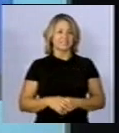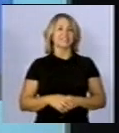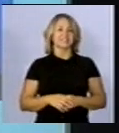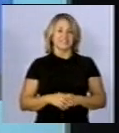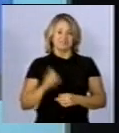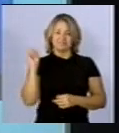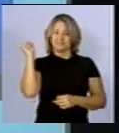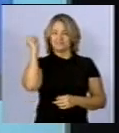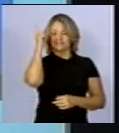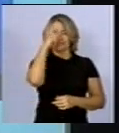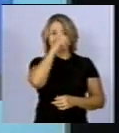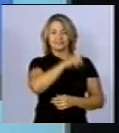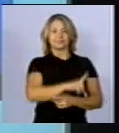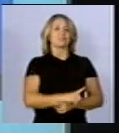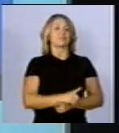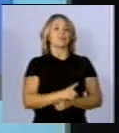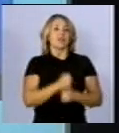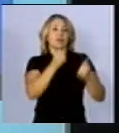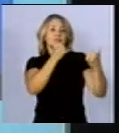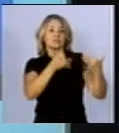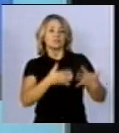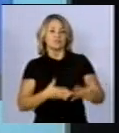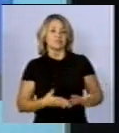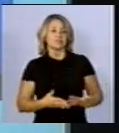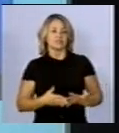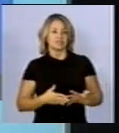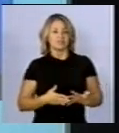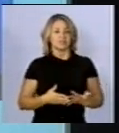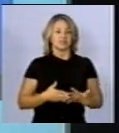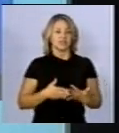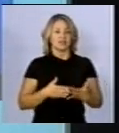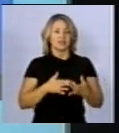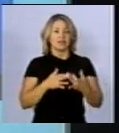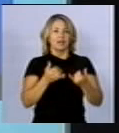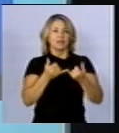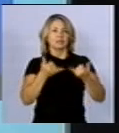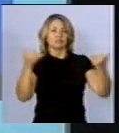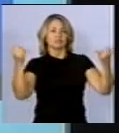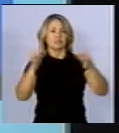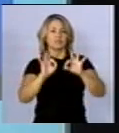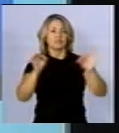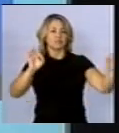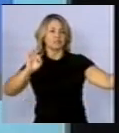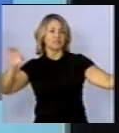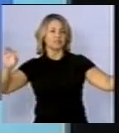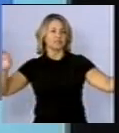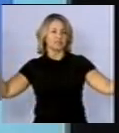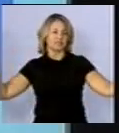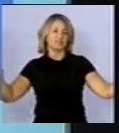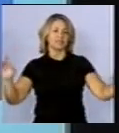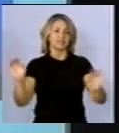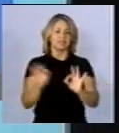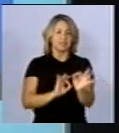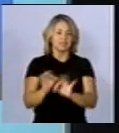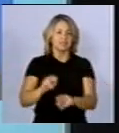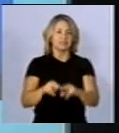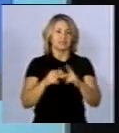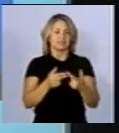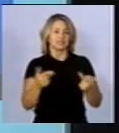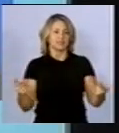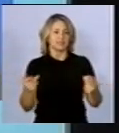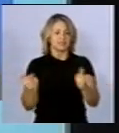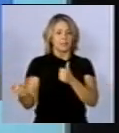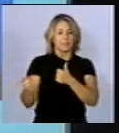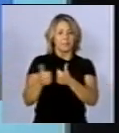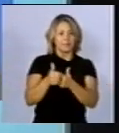-Bretanha. Onde vemos, quer dizer, não estão aqui as dimensões dessas estruturas, mas pode vir até, assim, pela escala dos objetos próximos,